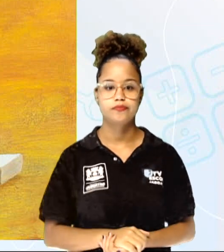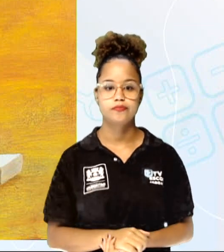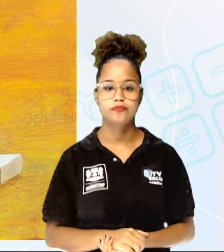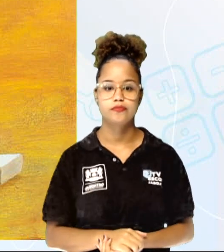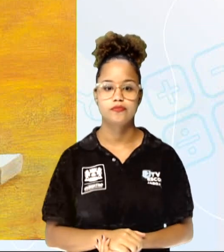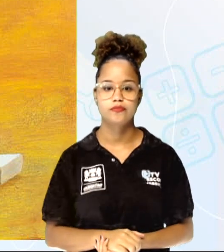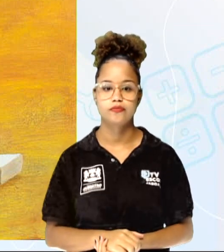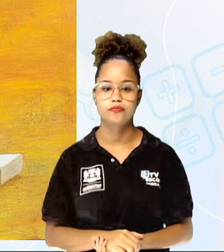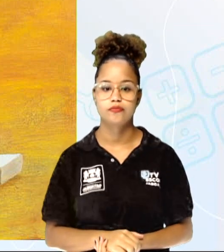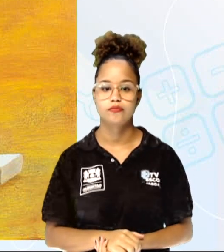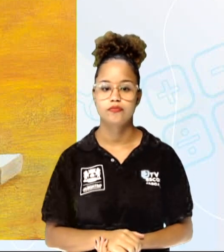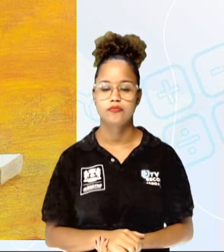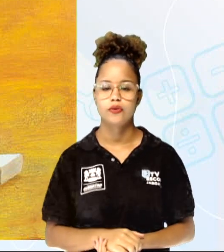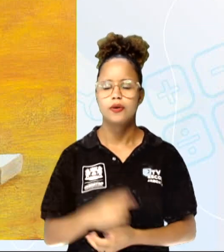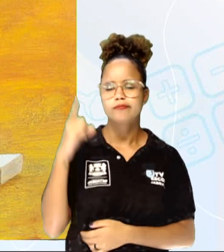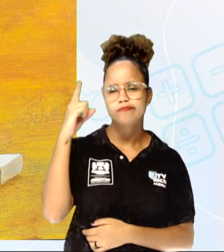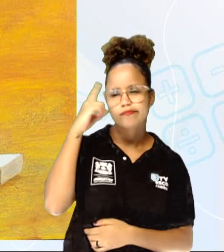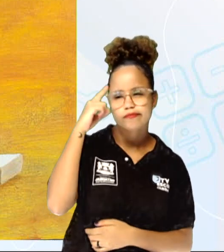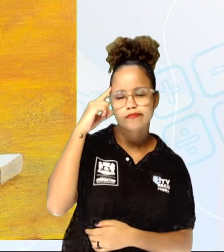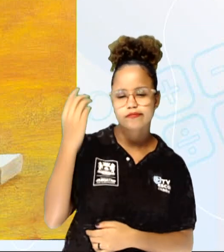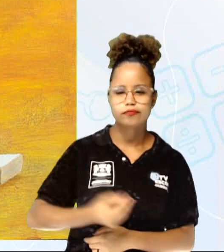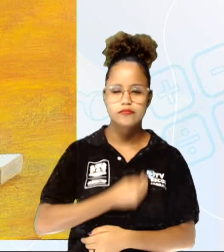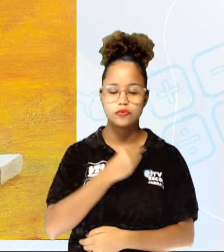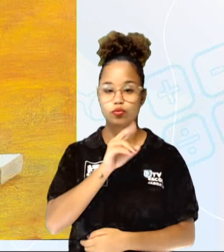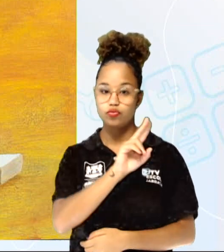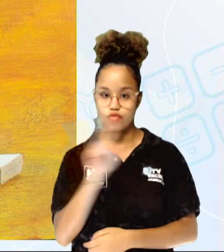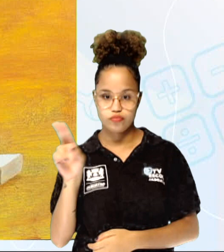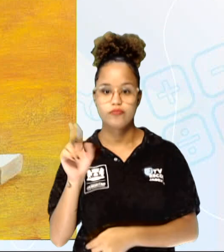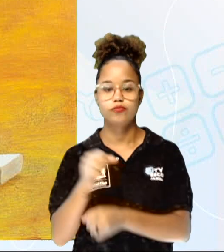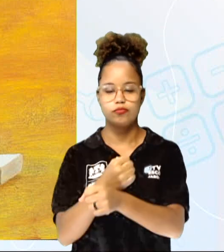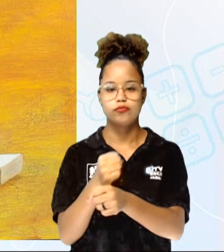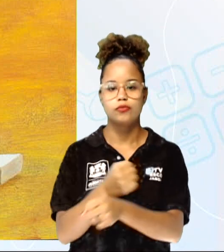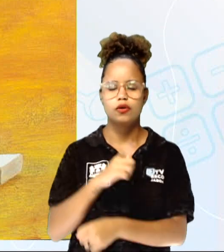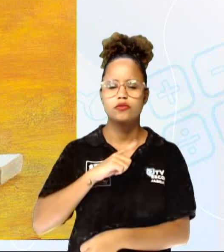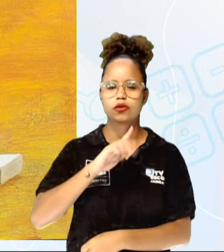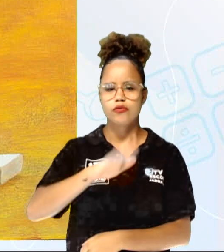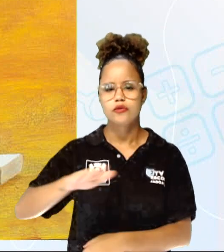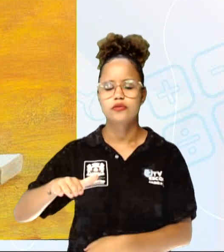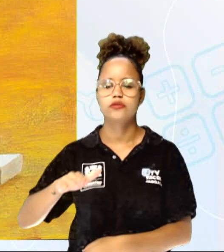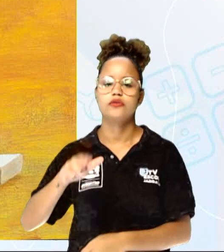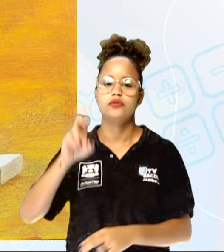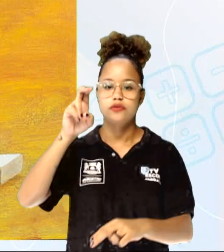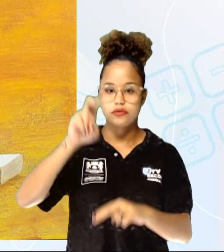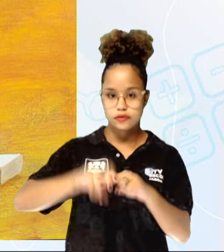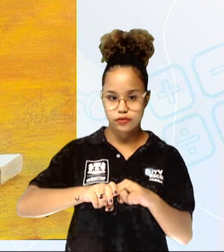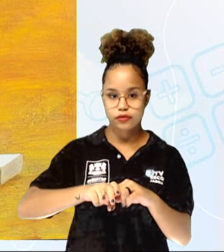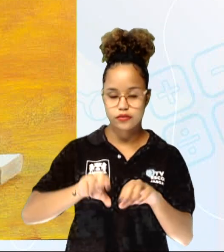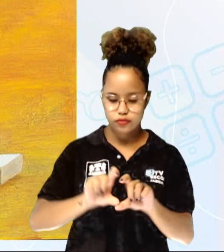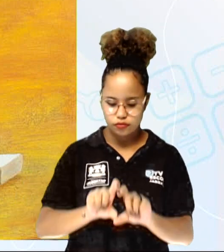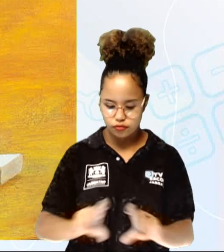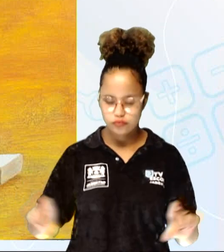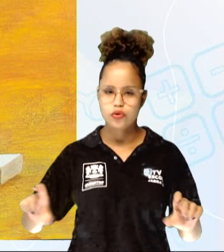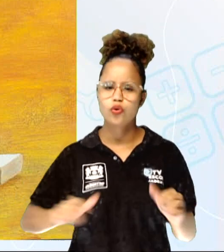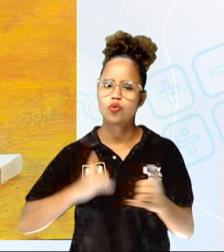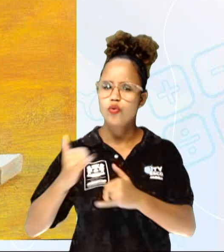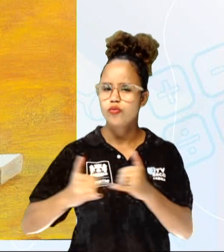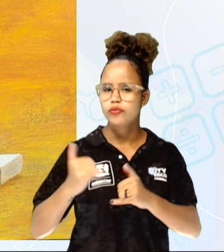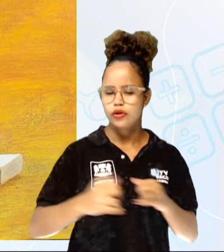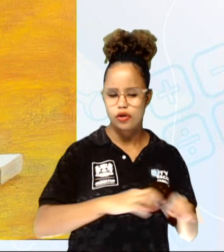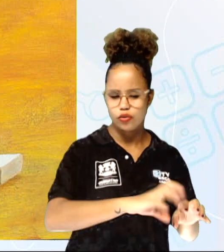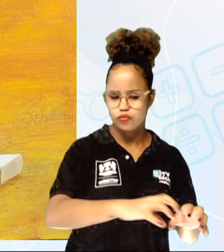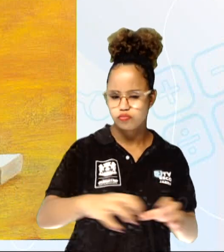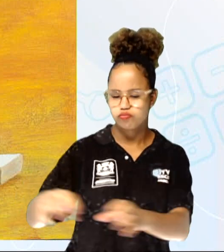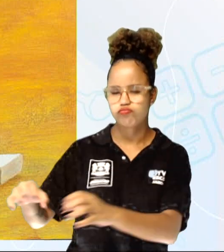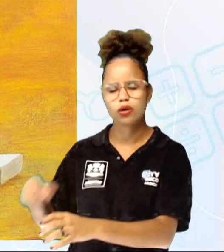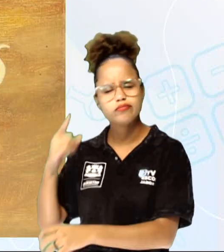Aqui, esse se chama Pensando na Vida. Aí tem uma criança sentada no tronco com alguns brinquedos em volta pensando.